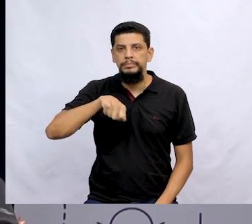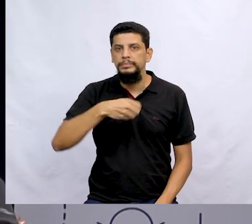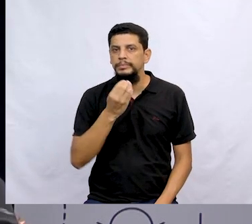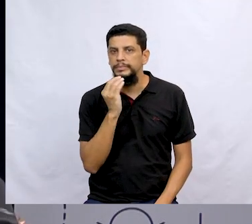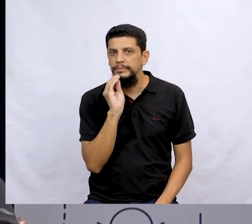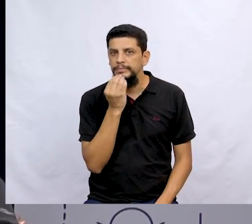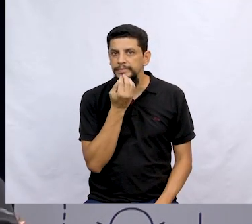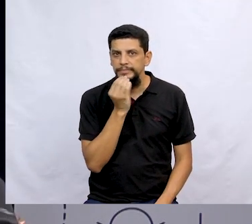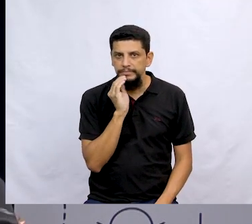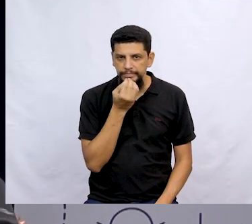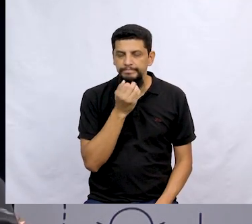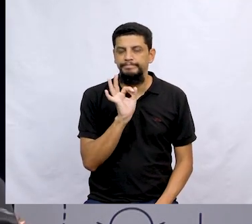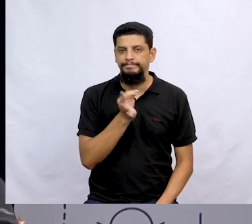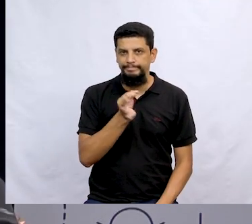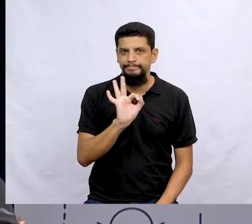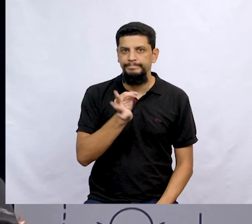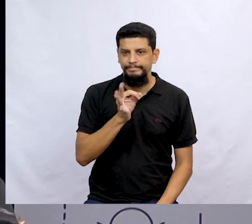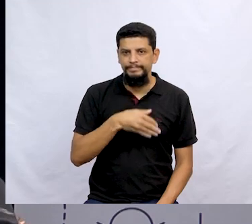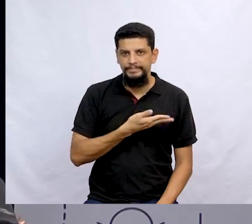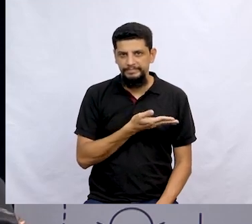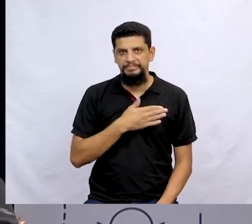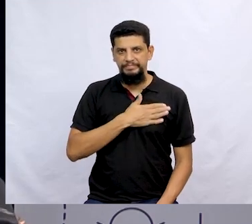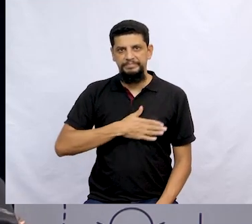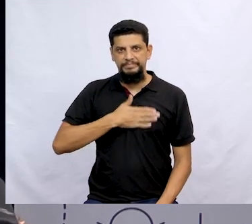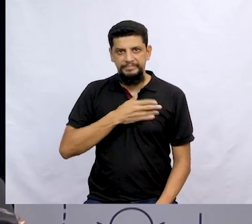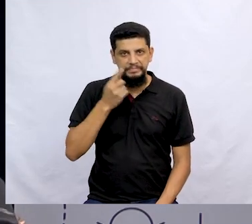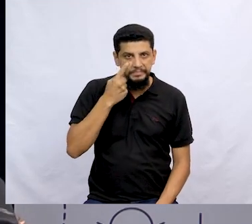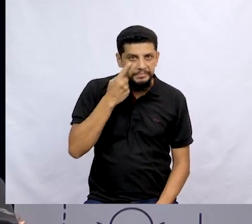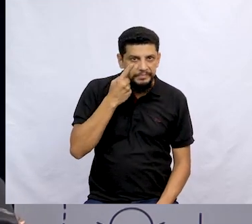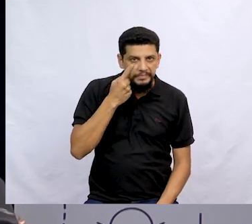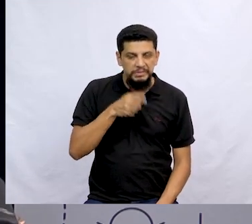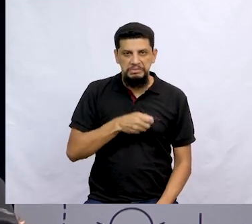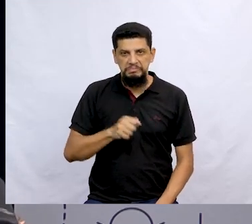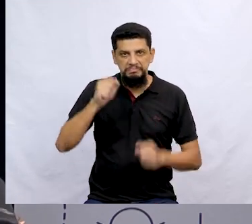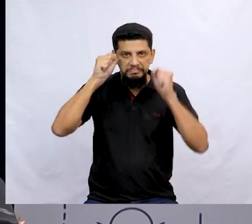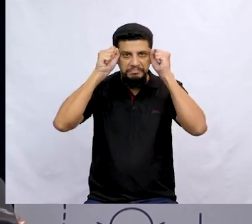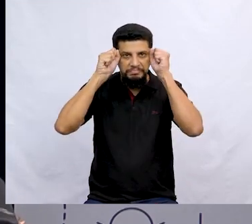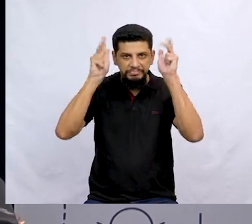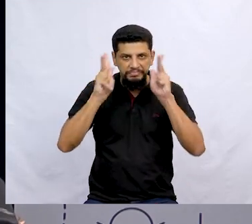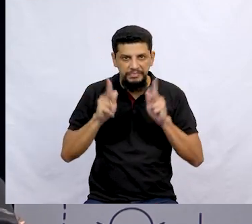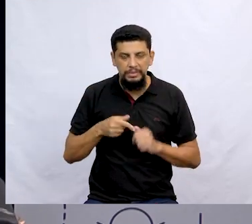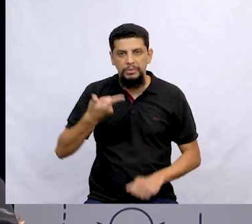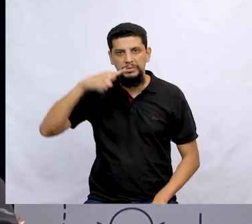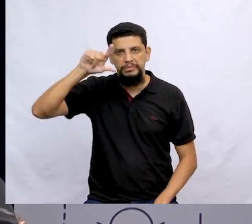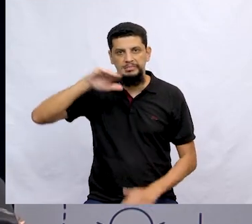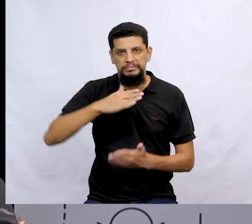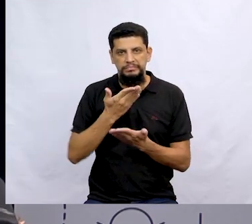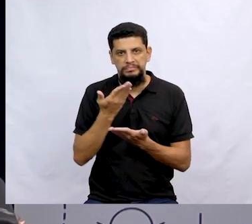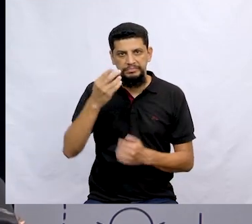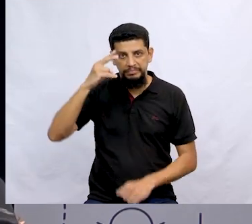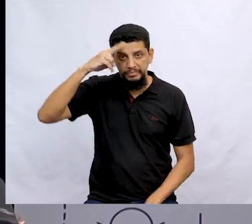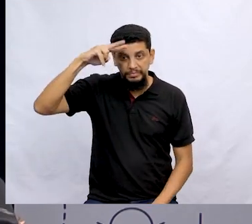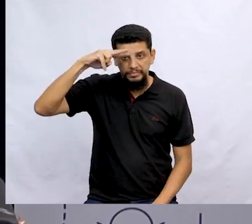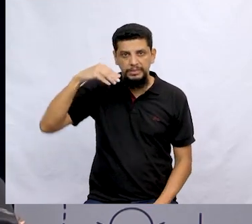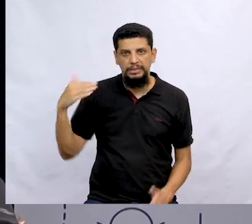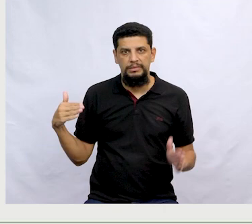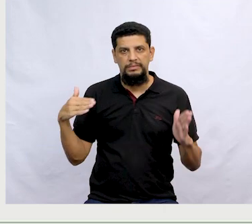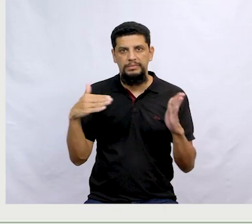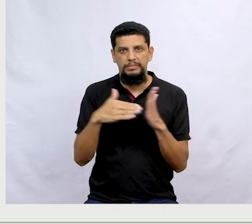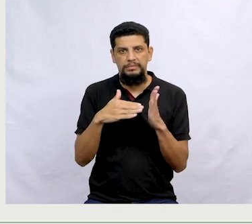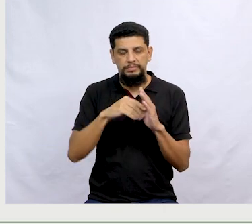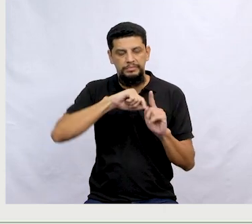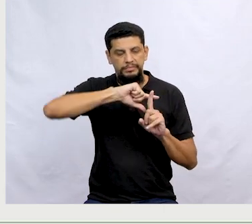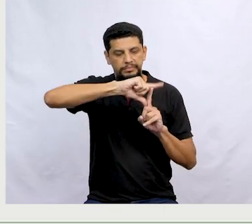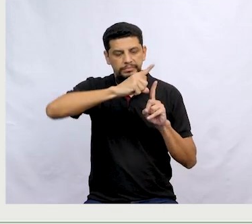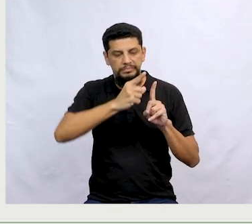Rumpelstiltskin. Isso mesmo, gente. Estou gostando de ver. Vocês estão super atentos aí. Próxima história. A Última